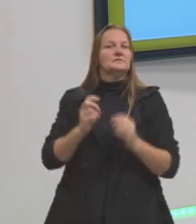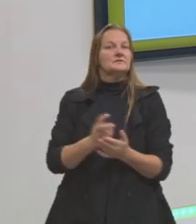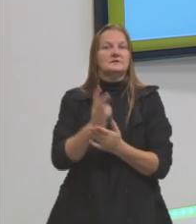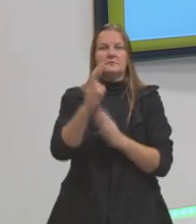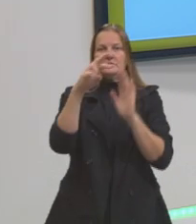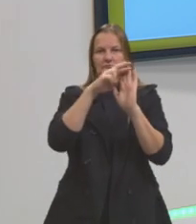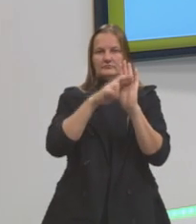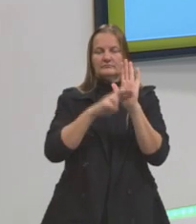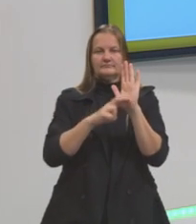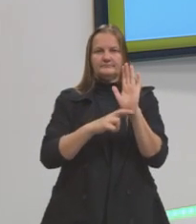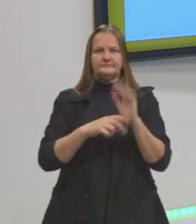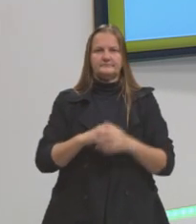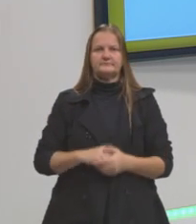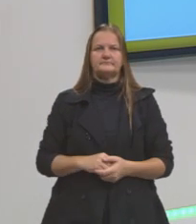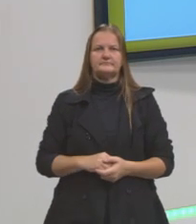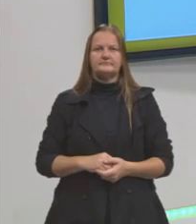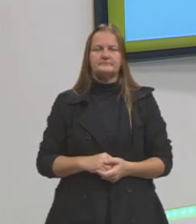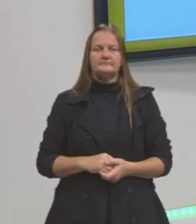ver logo depois.